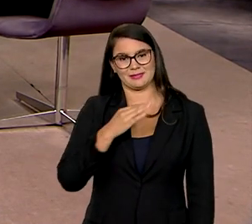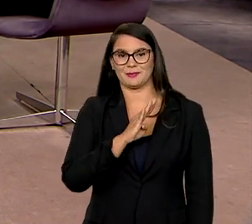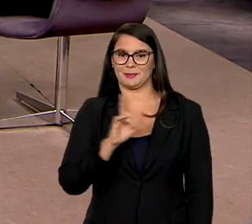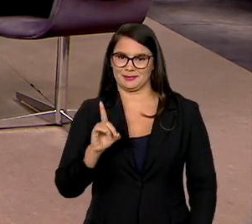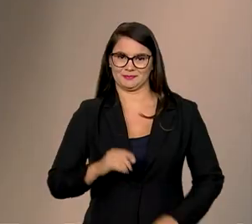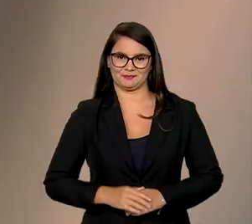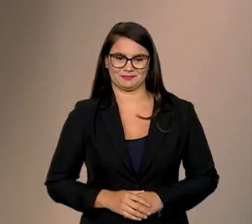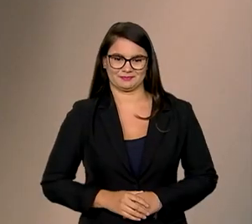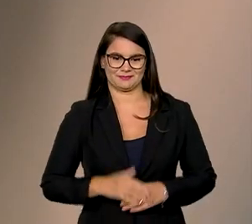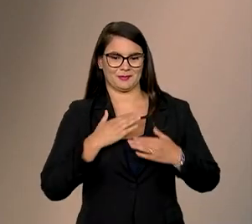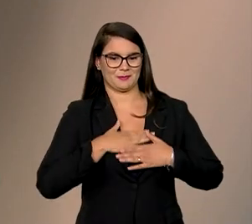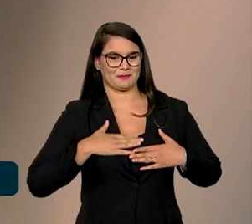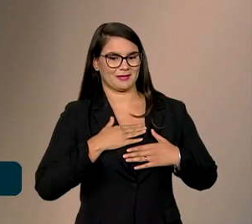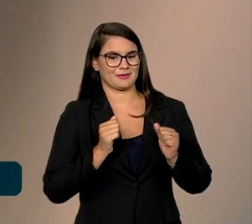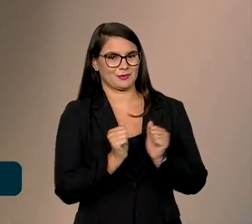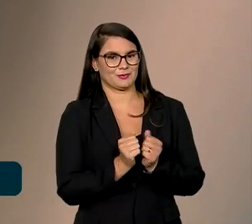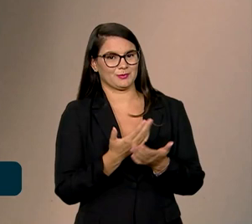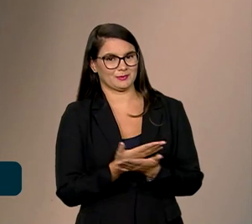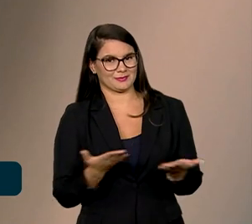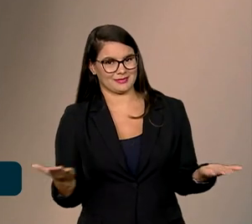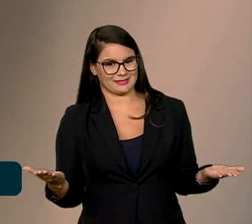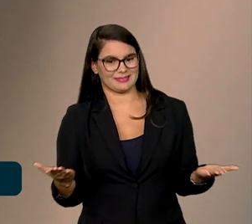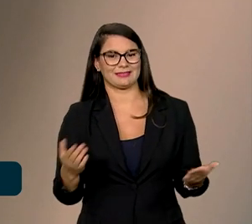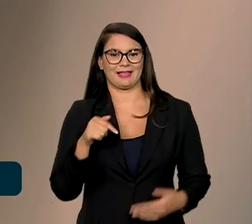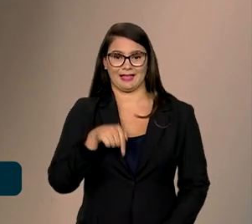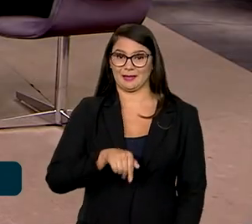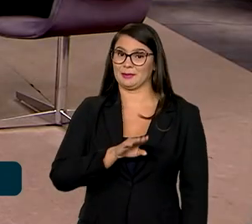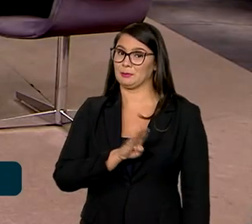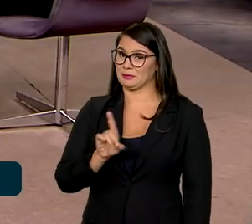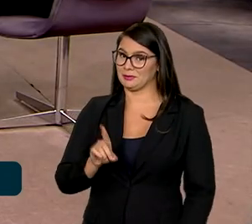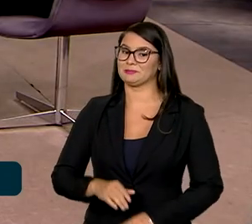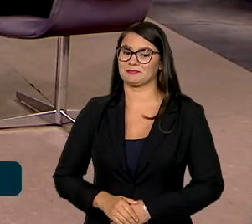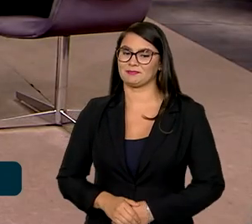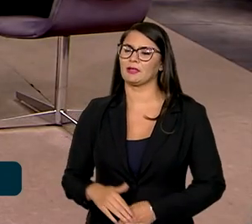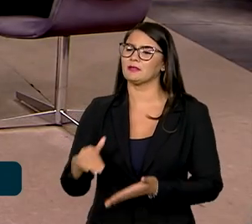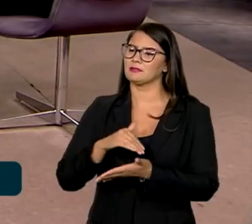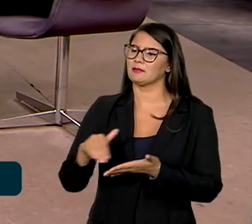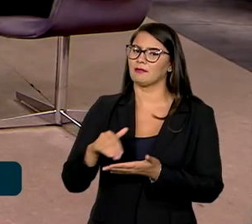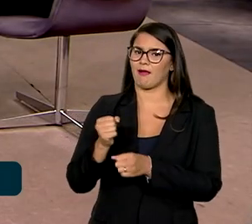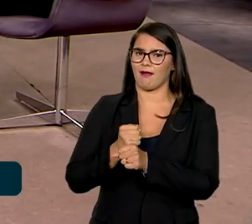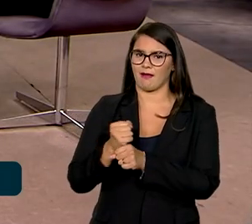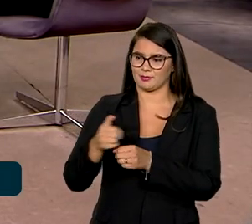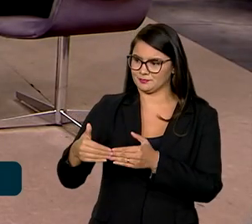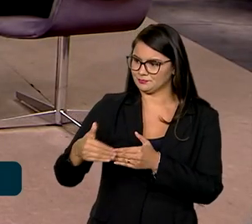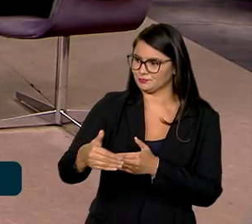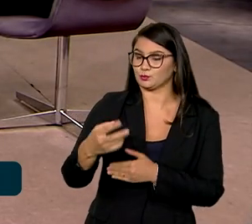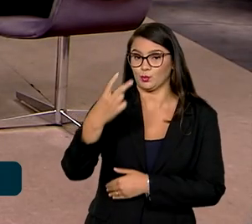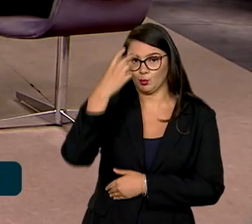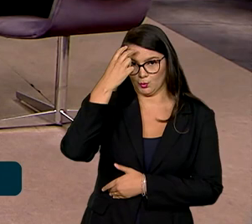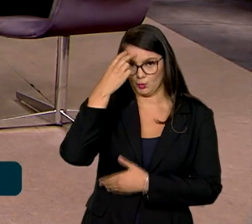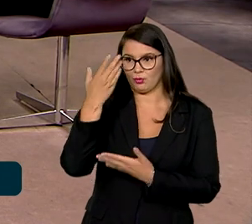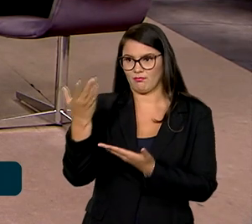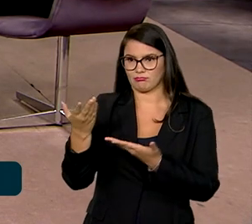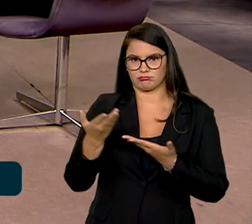Dia. Um prazer estar aqui contigo, Roberto, com a Carol, aqui no Brasil em Dia. Secretário, nos próximos anos a cultura vai receber